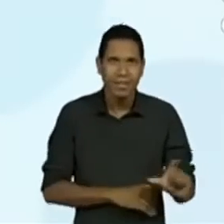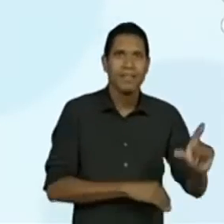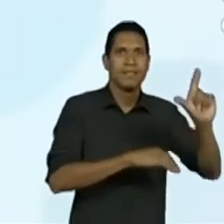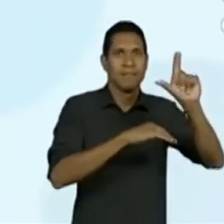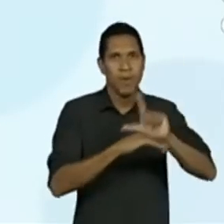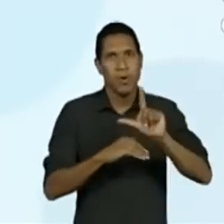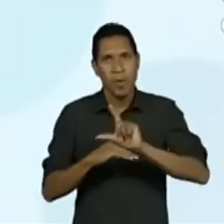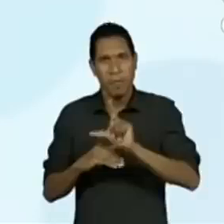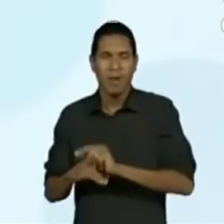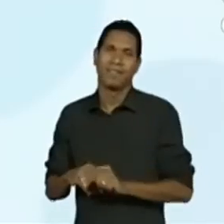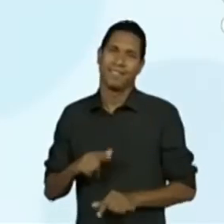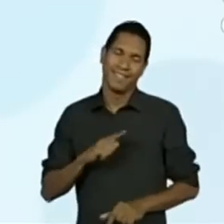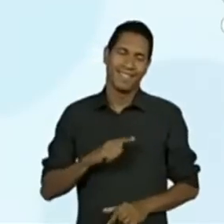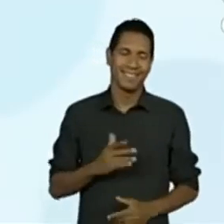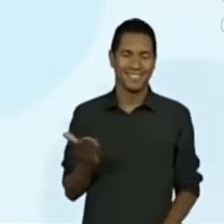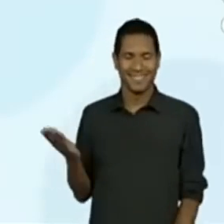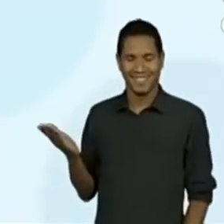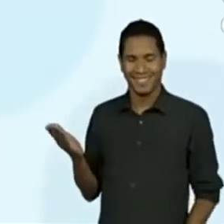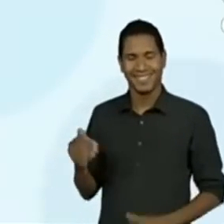das letras.